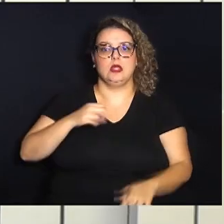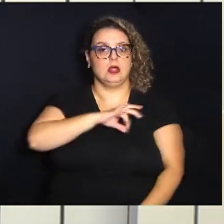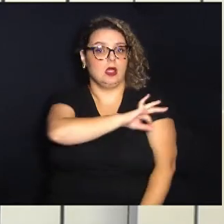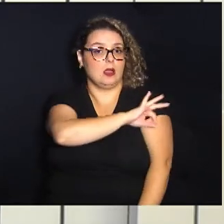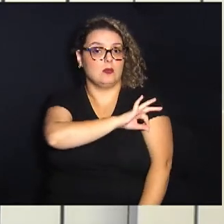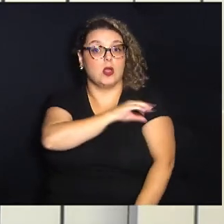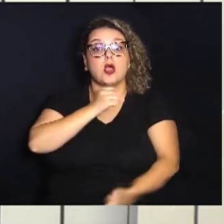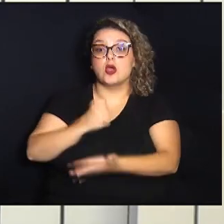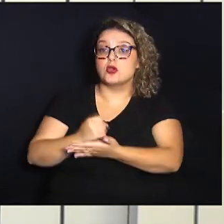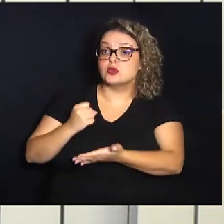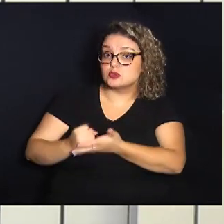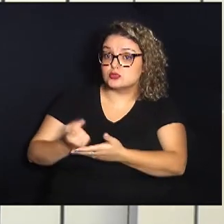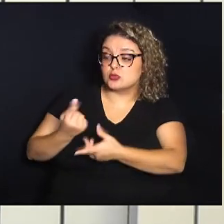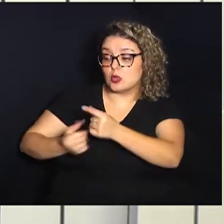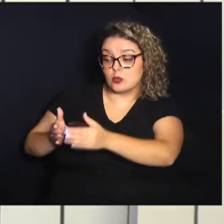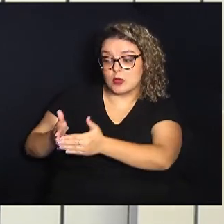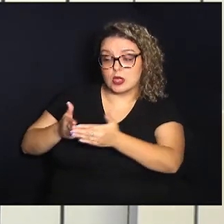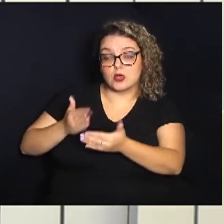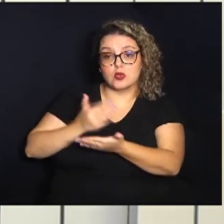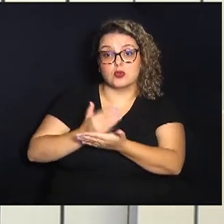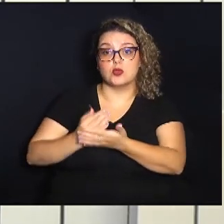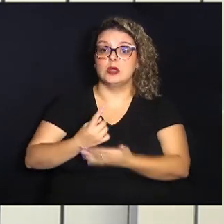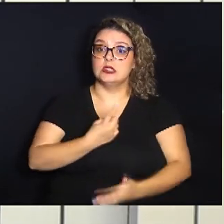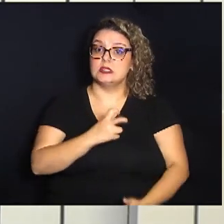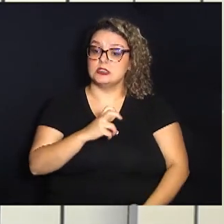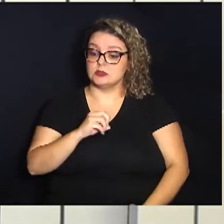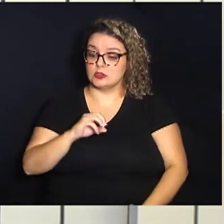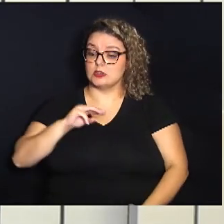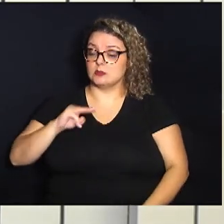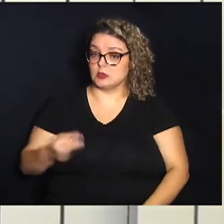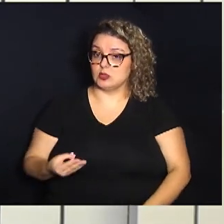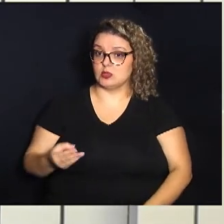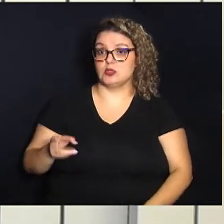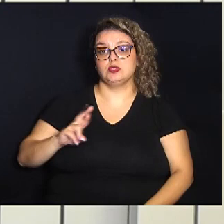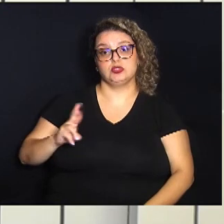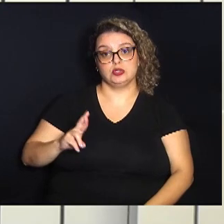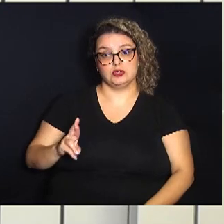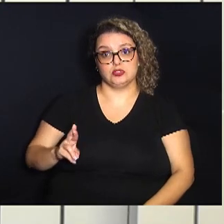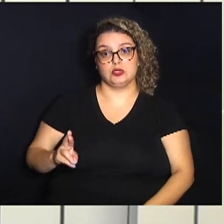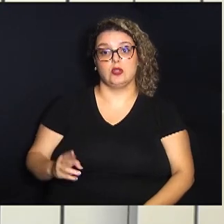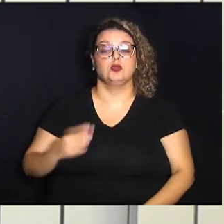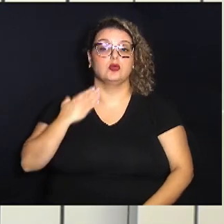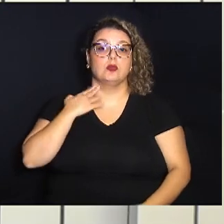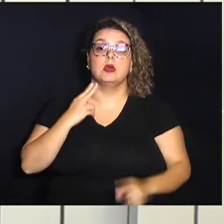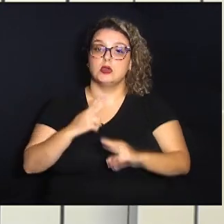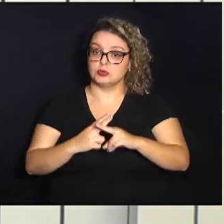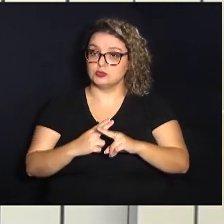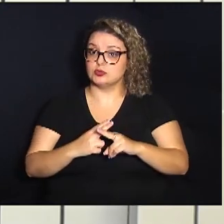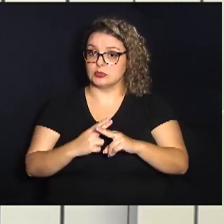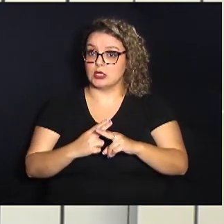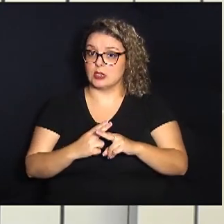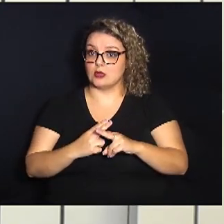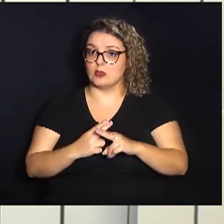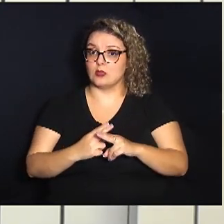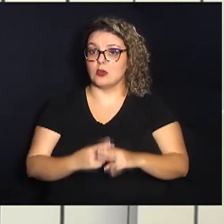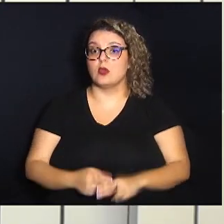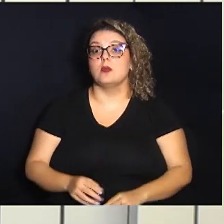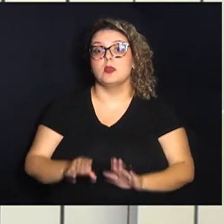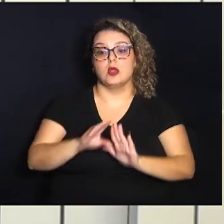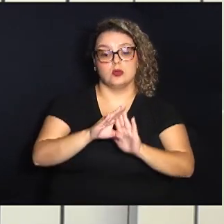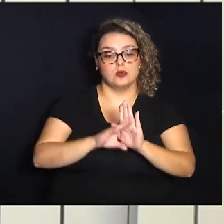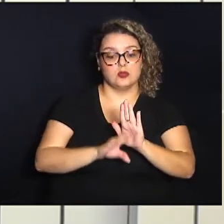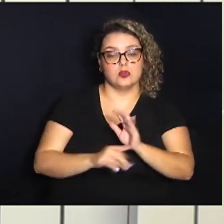contratar um empréstimo de 150 milhões de reais junto a Caixa Econômica Federal via o programa